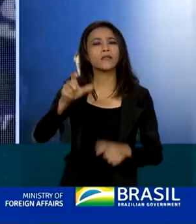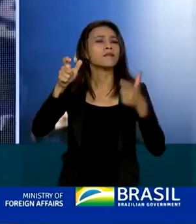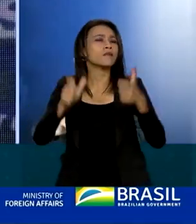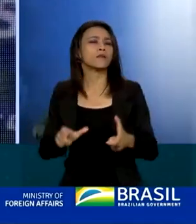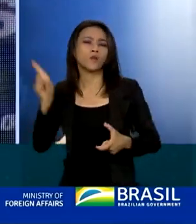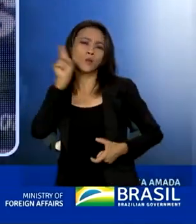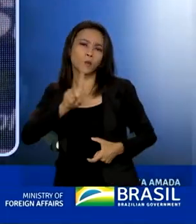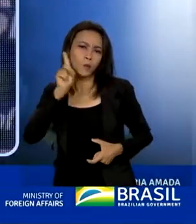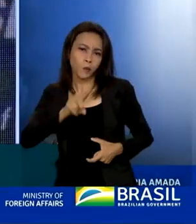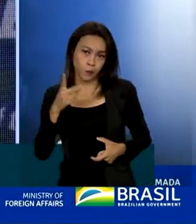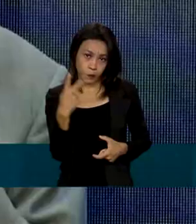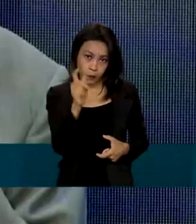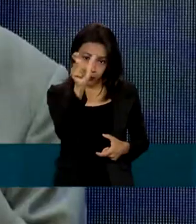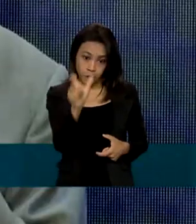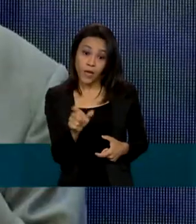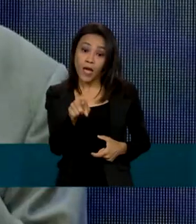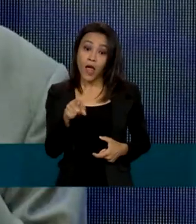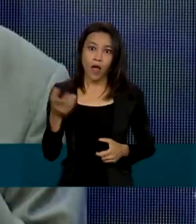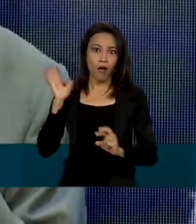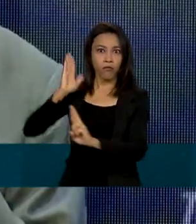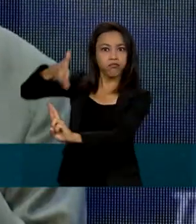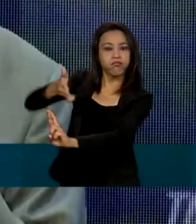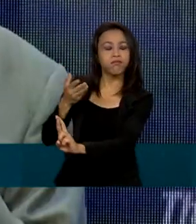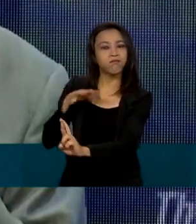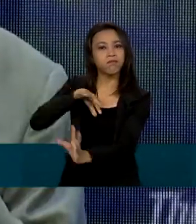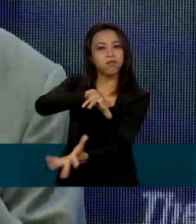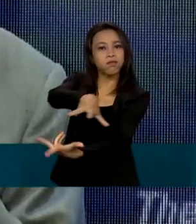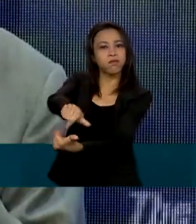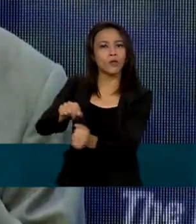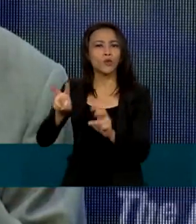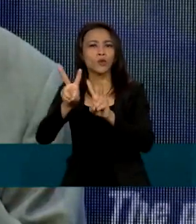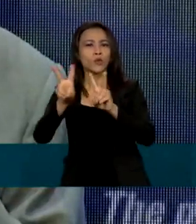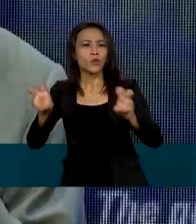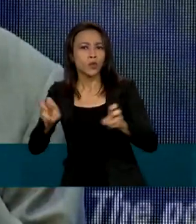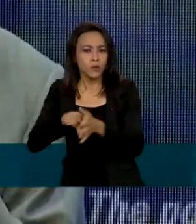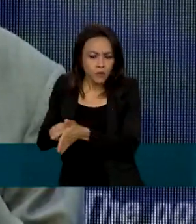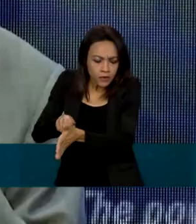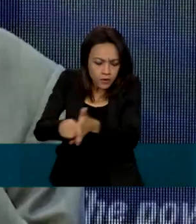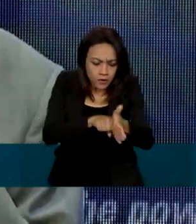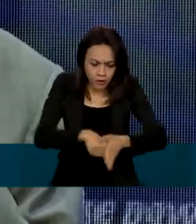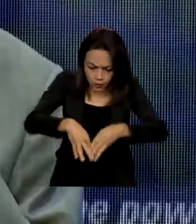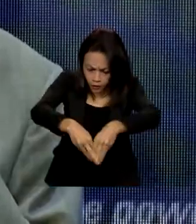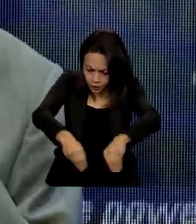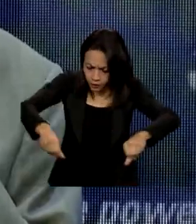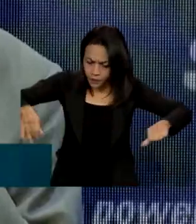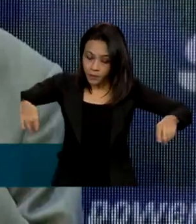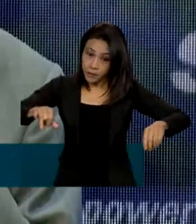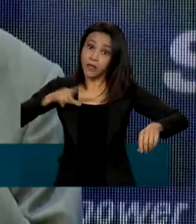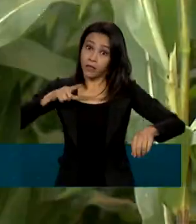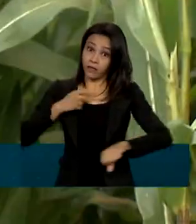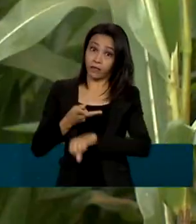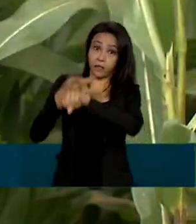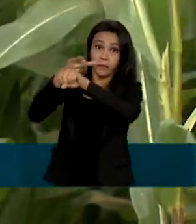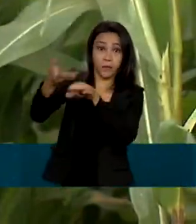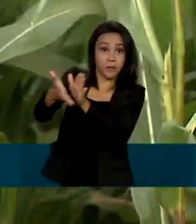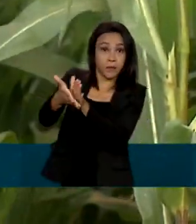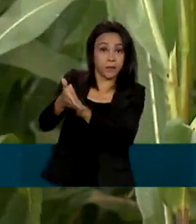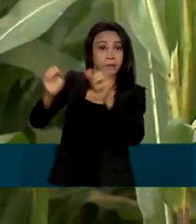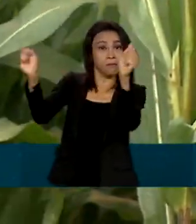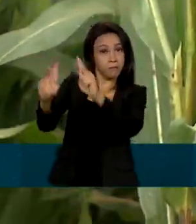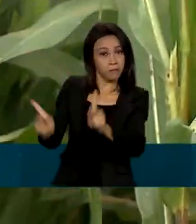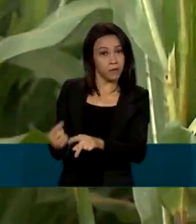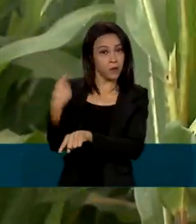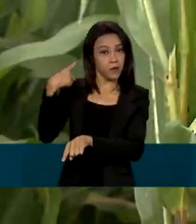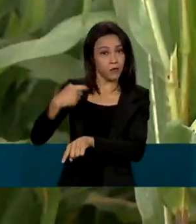Estados Unidos, Ratan Lau, referência mundial em ciência do solo e prêmio Nobel da Paz, em 2007, os países